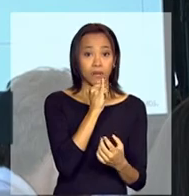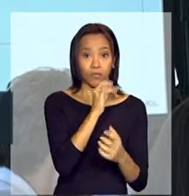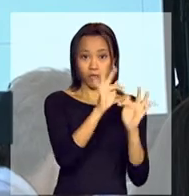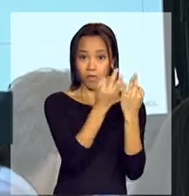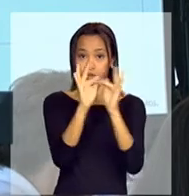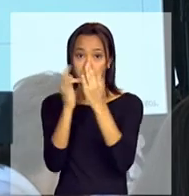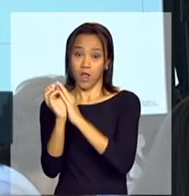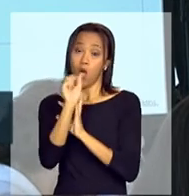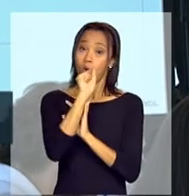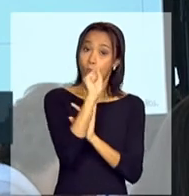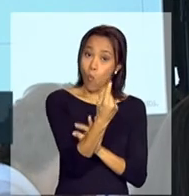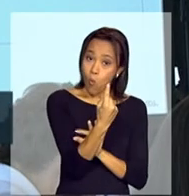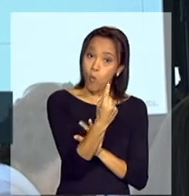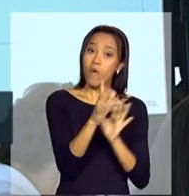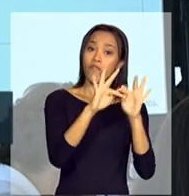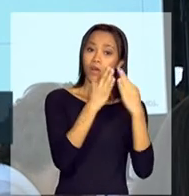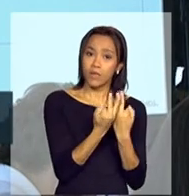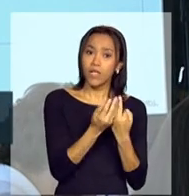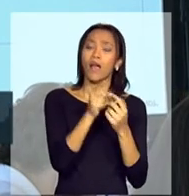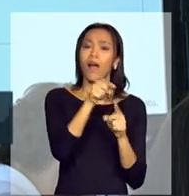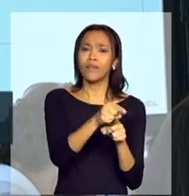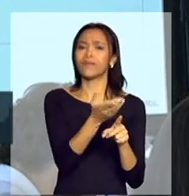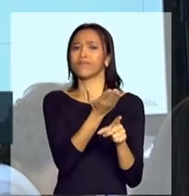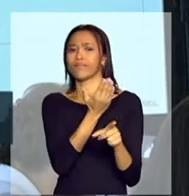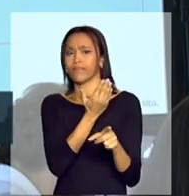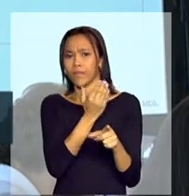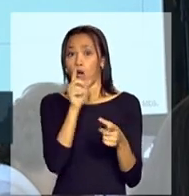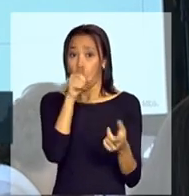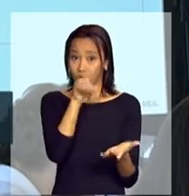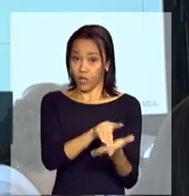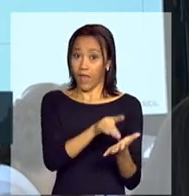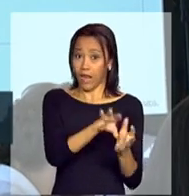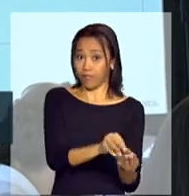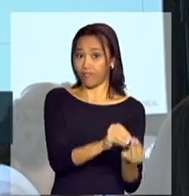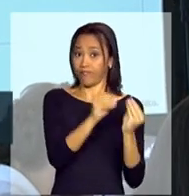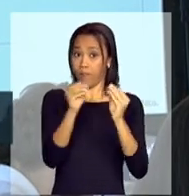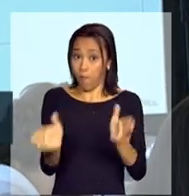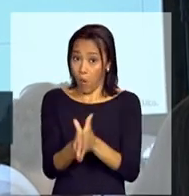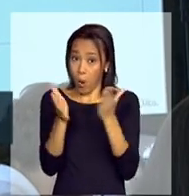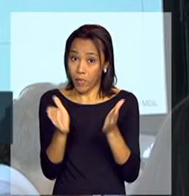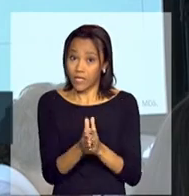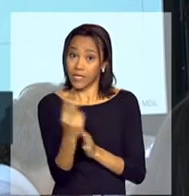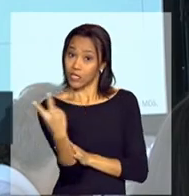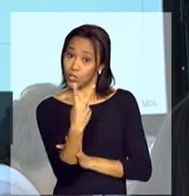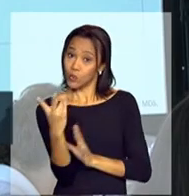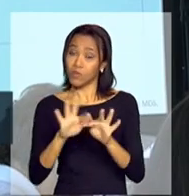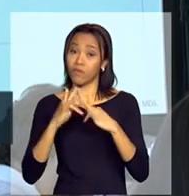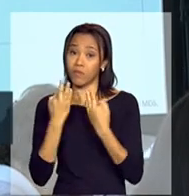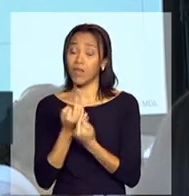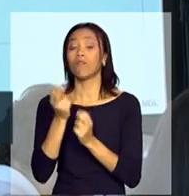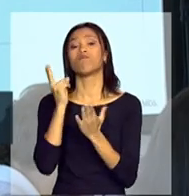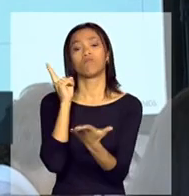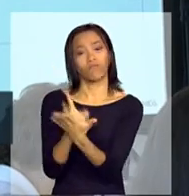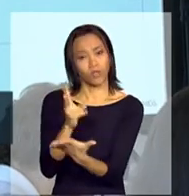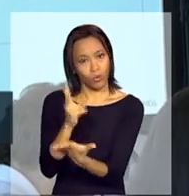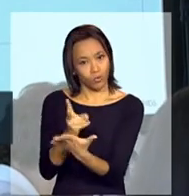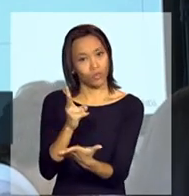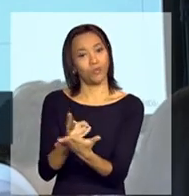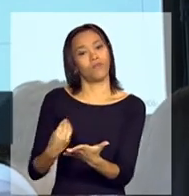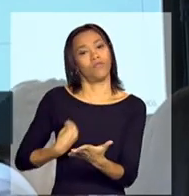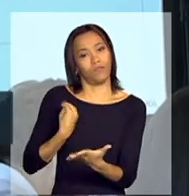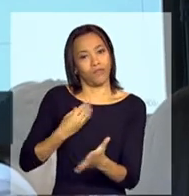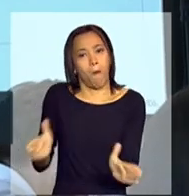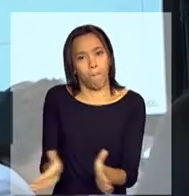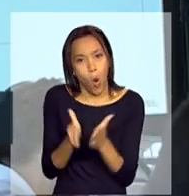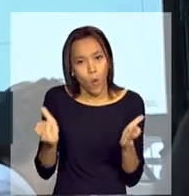famílias com o Bolsa Família, ainda na sua versão original, ela sai da extrema pobreza. As outras duas permanecem em extrema pobreza,